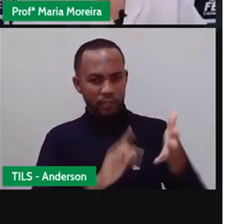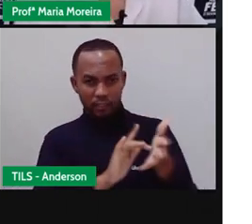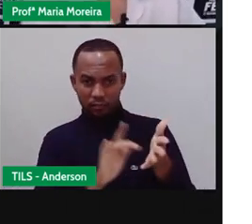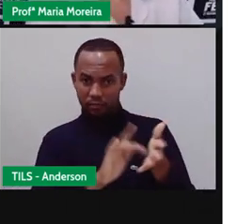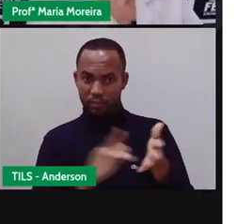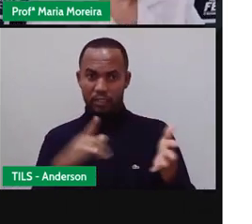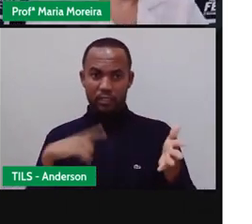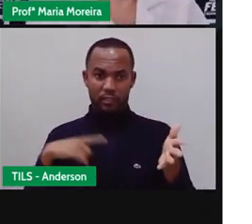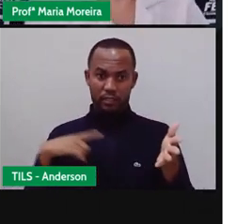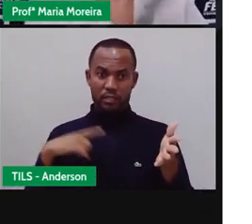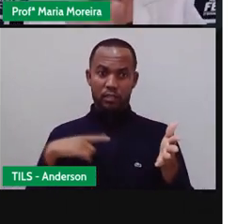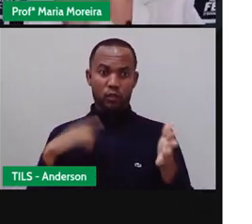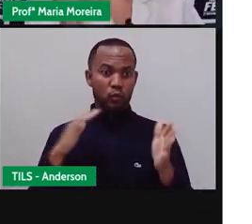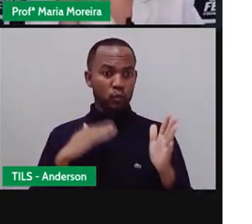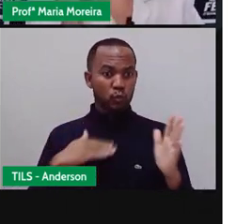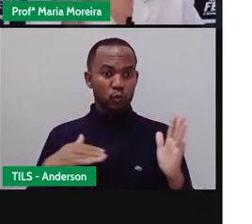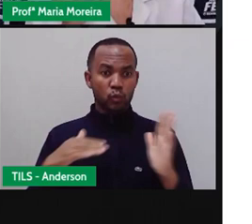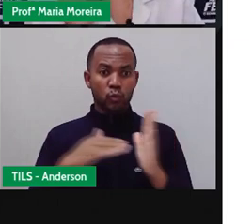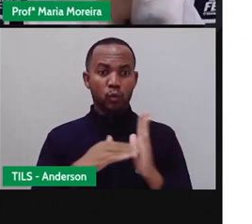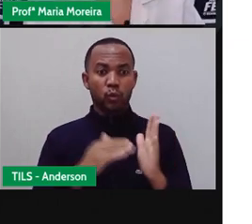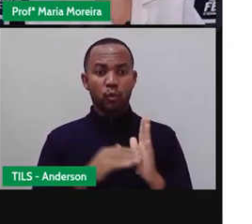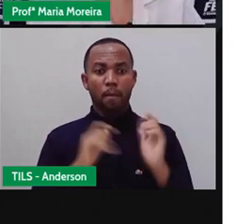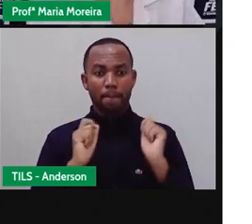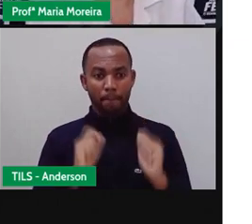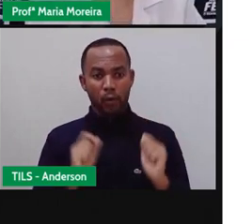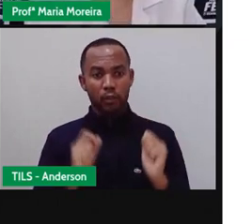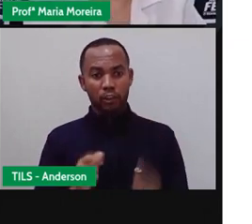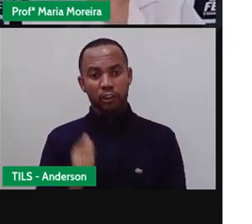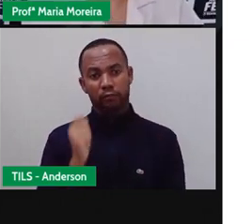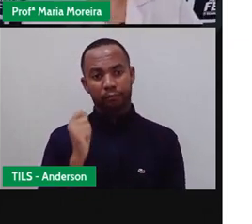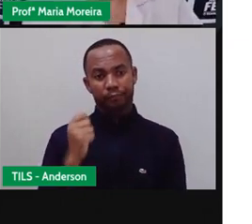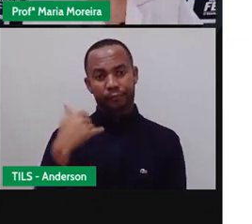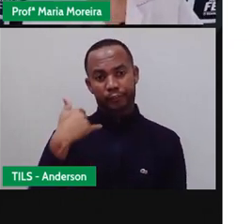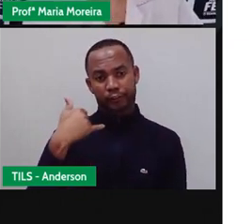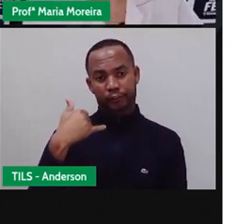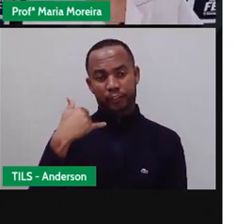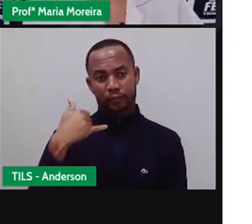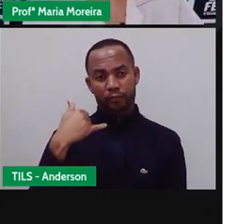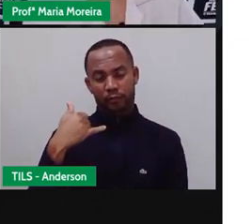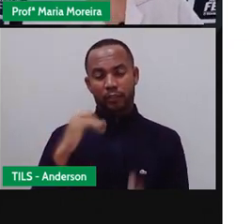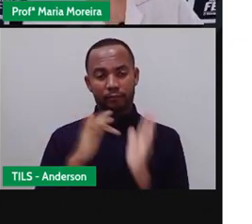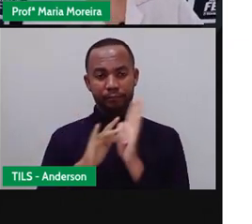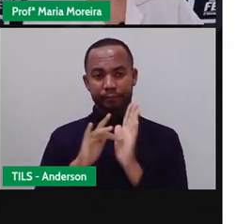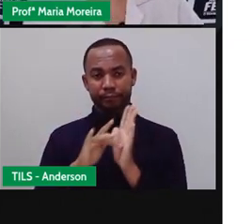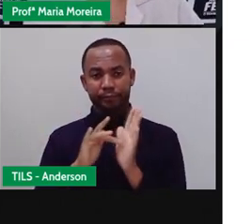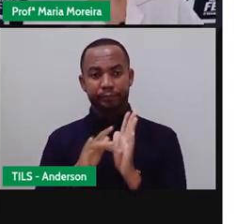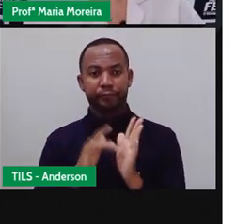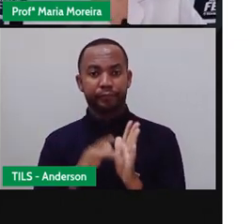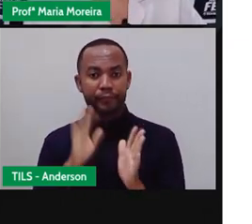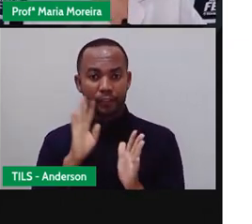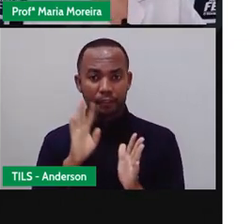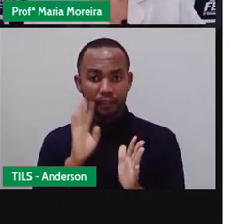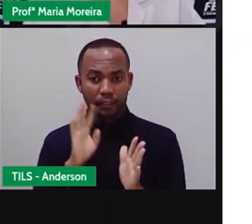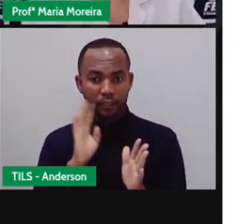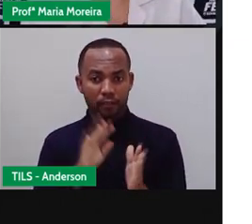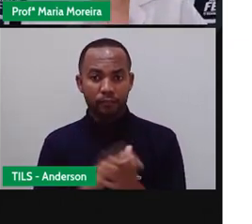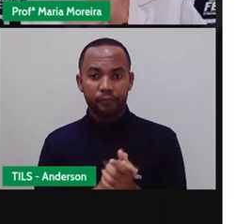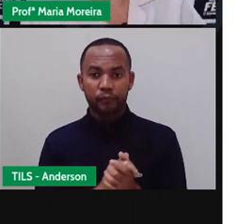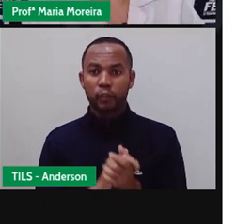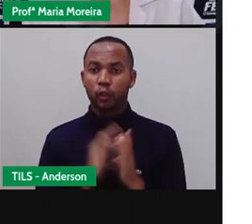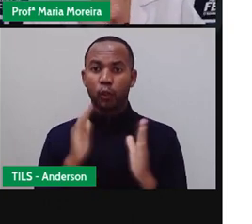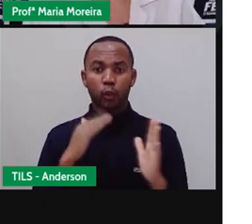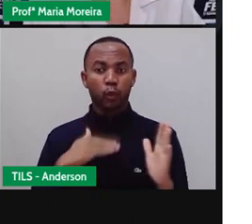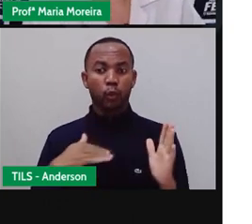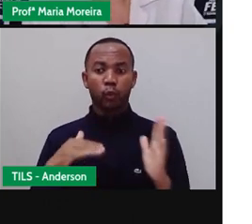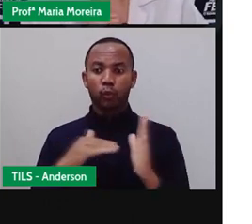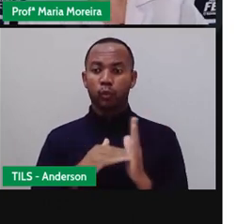Pois é. Tudo isso aqui eu posso acessar por onde? Pelo meu aparelho celular, gente. Olha só que bacana. E aí, todos